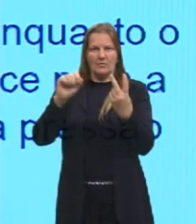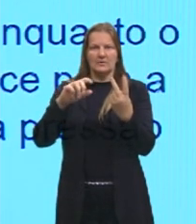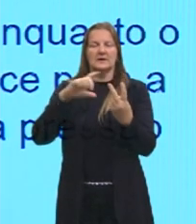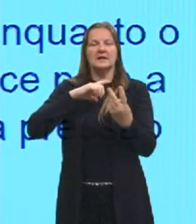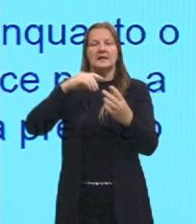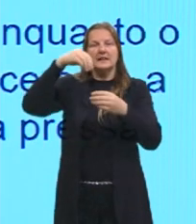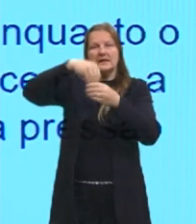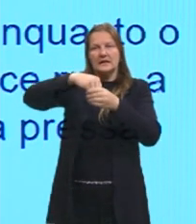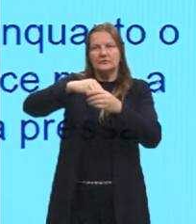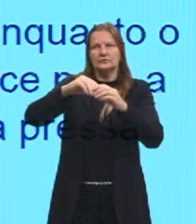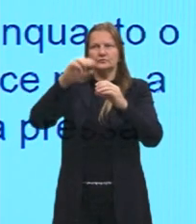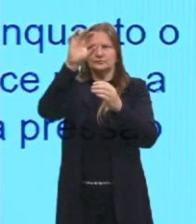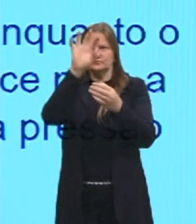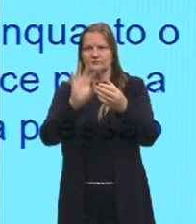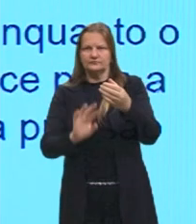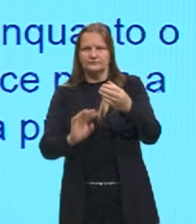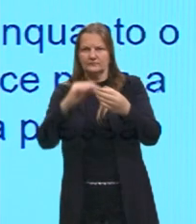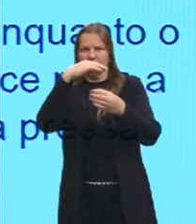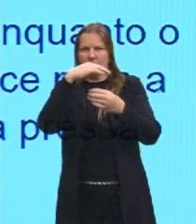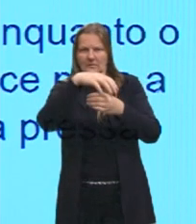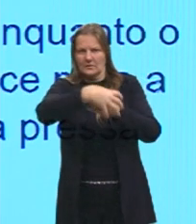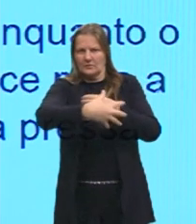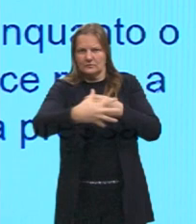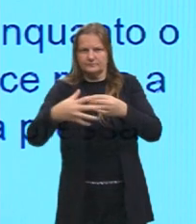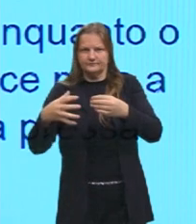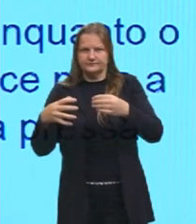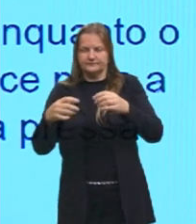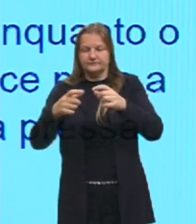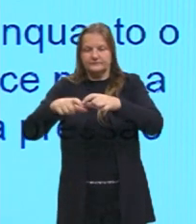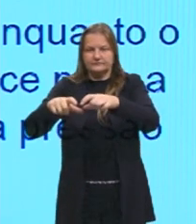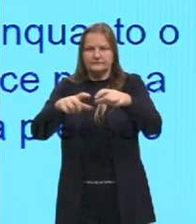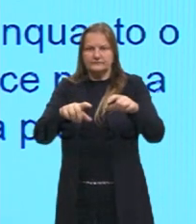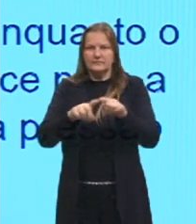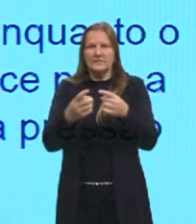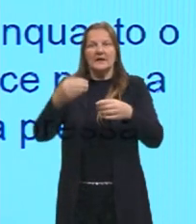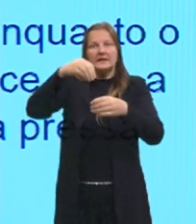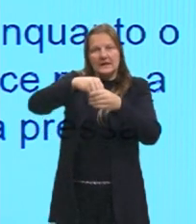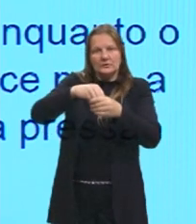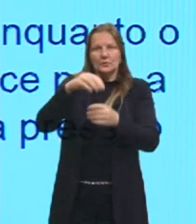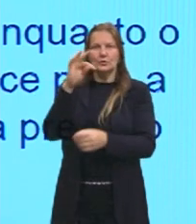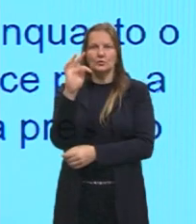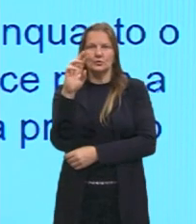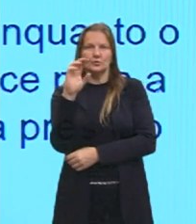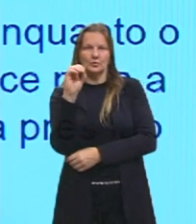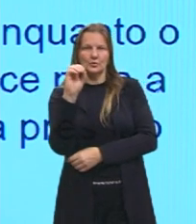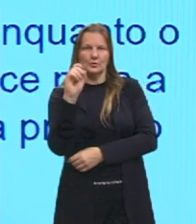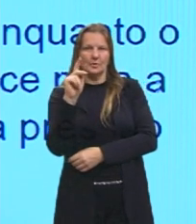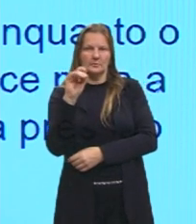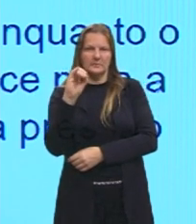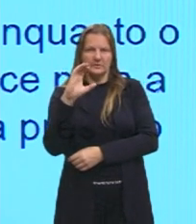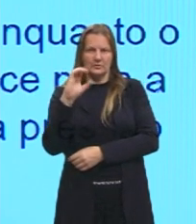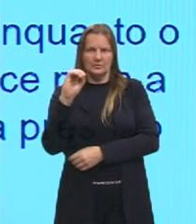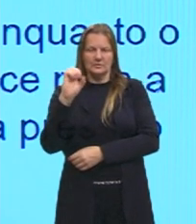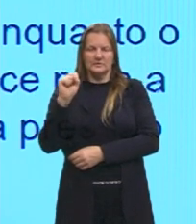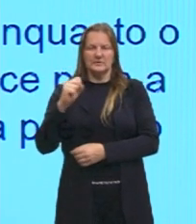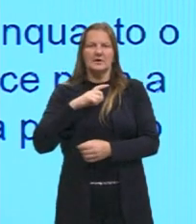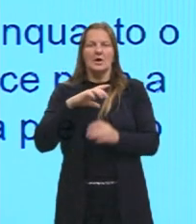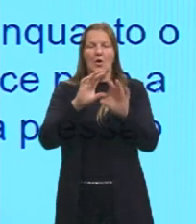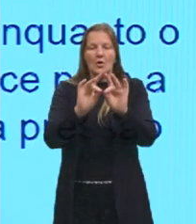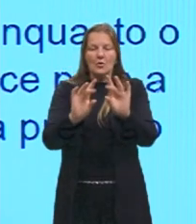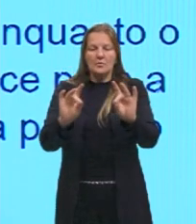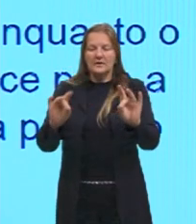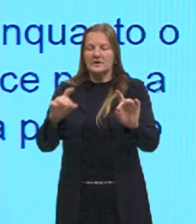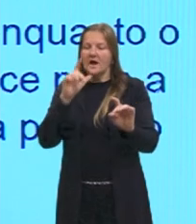isso, bom, tem que ter essa questão de localização, e o grande motor dele vai ser justamente a umidade vinda do